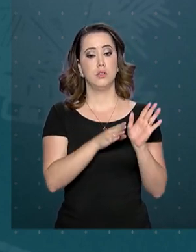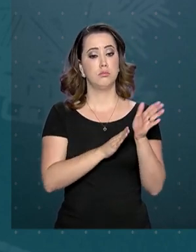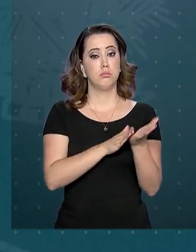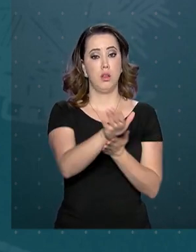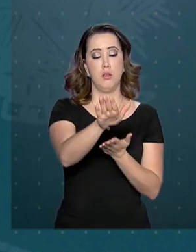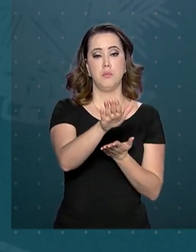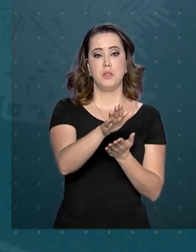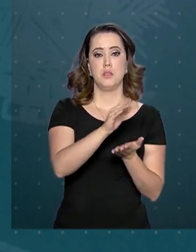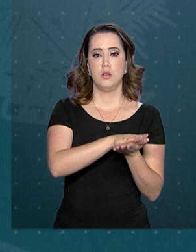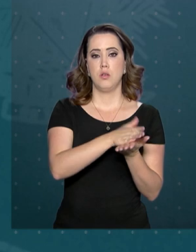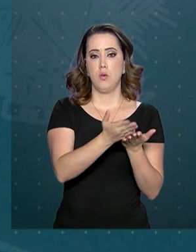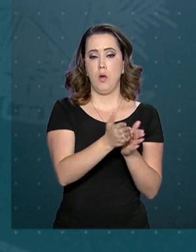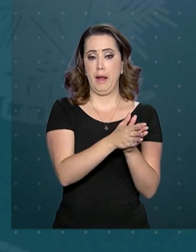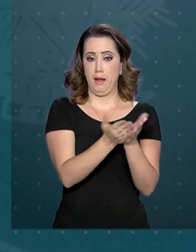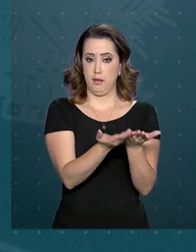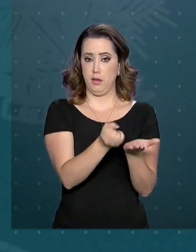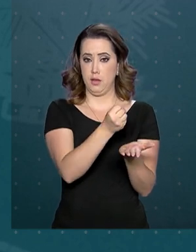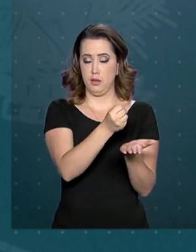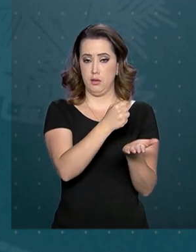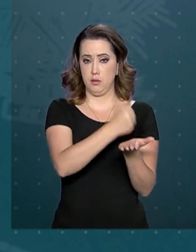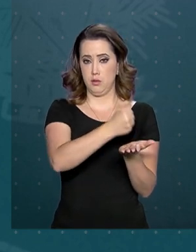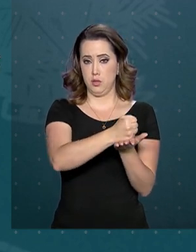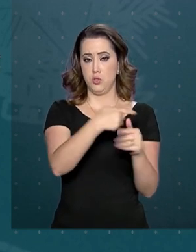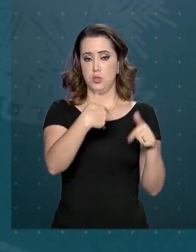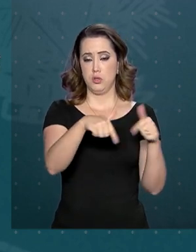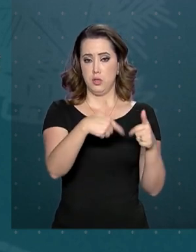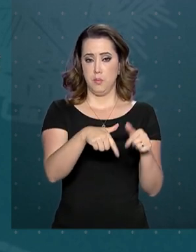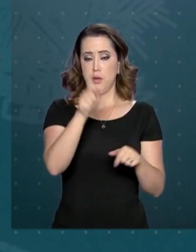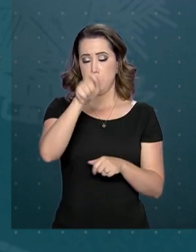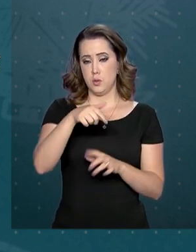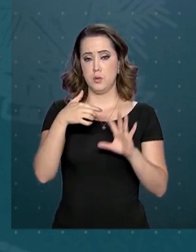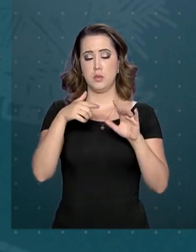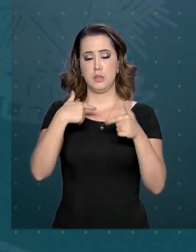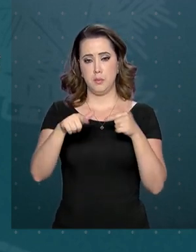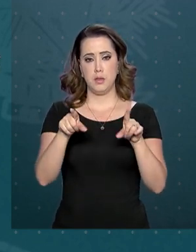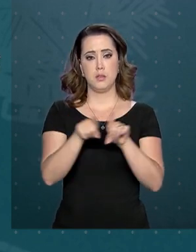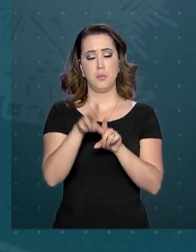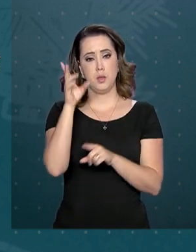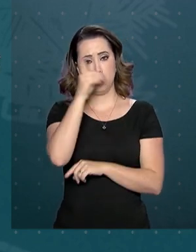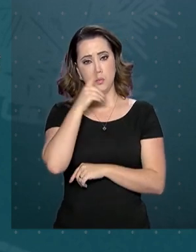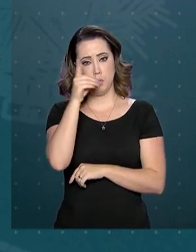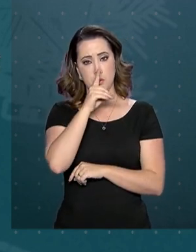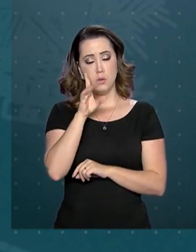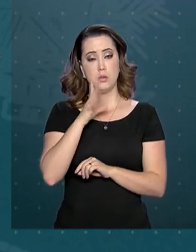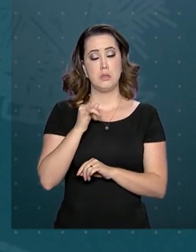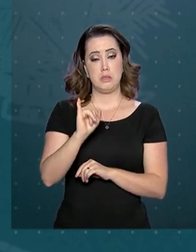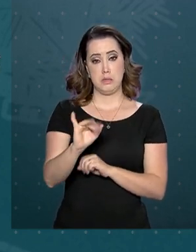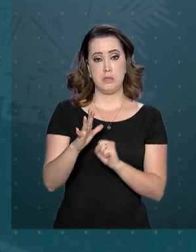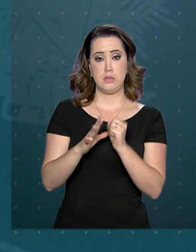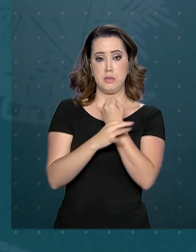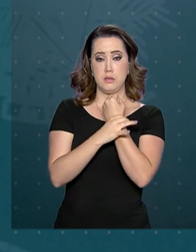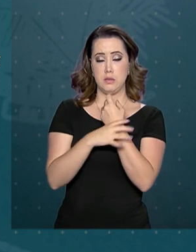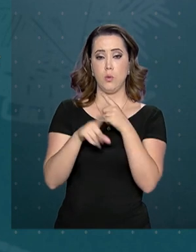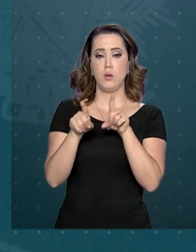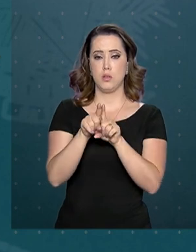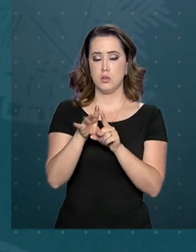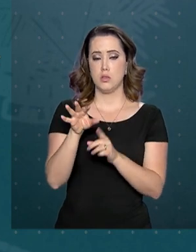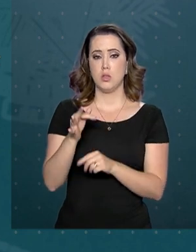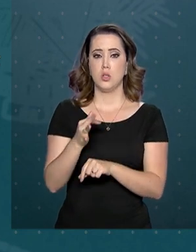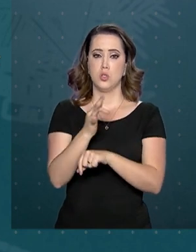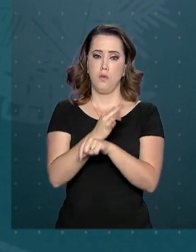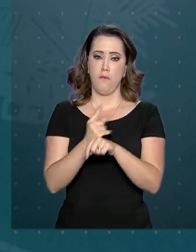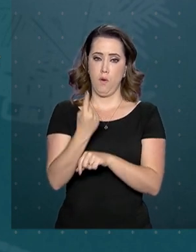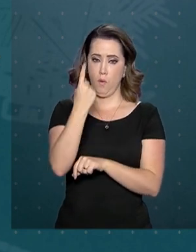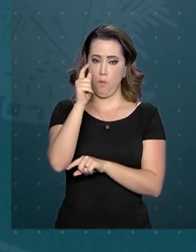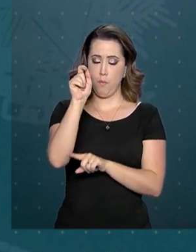eletrônica da carteira de trabalho e a liberação para funcionários trabalharem aos domingos, com a garantia de folga, em pelo menos um